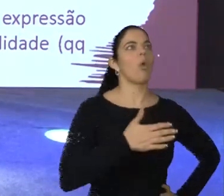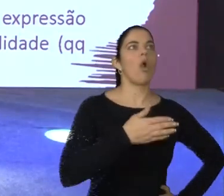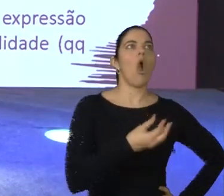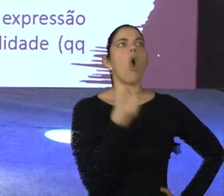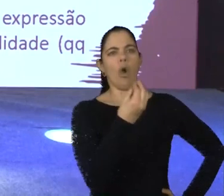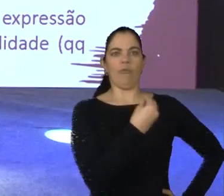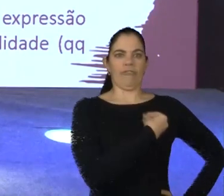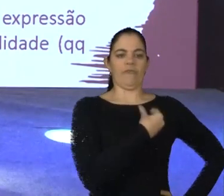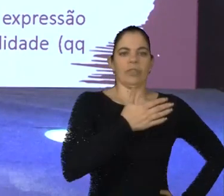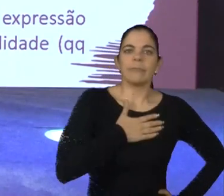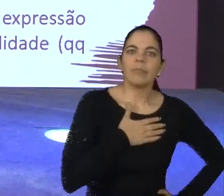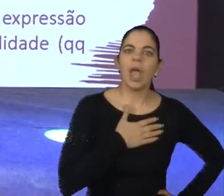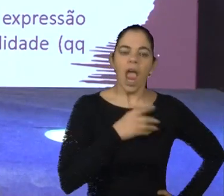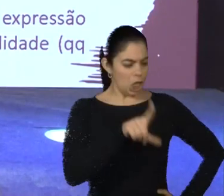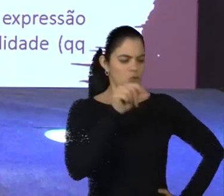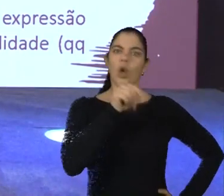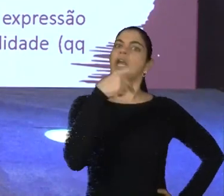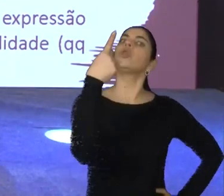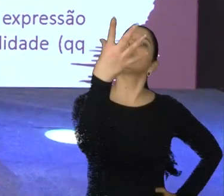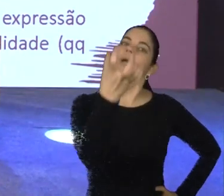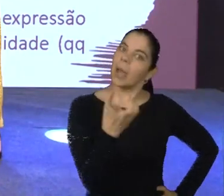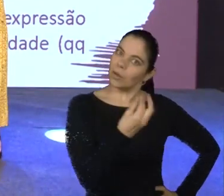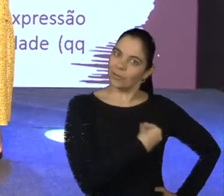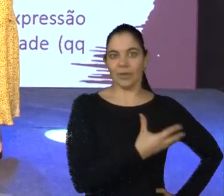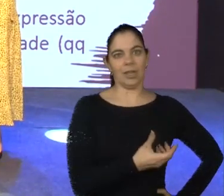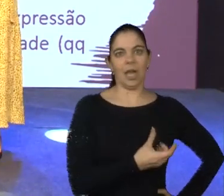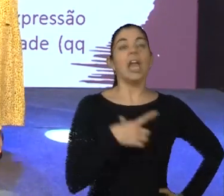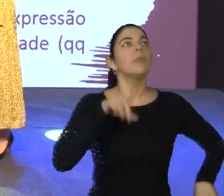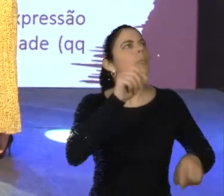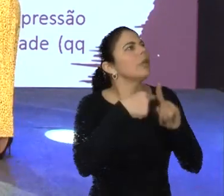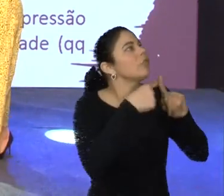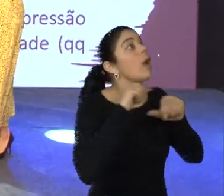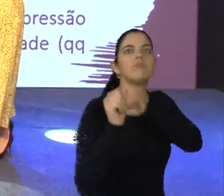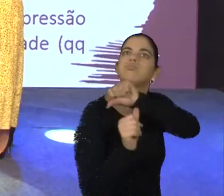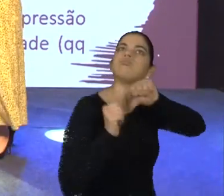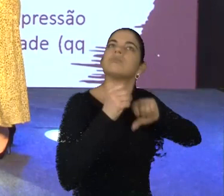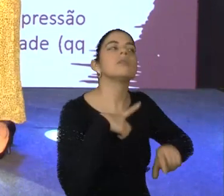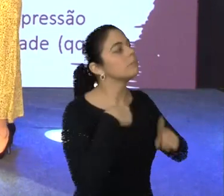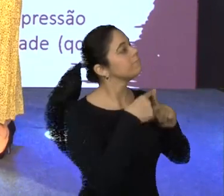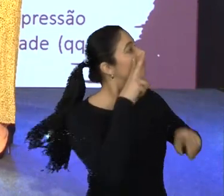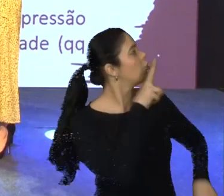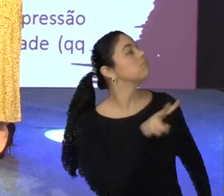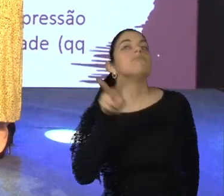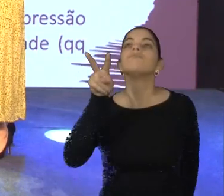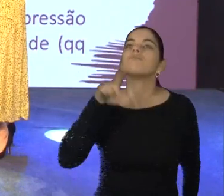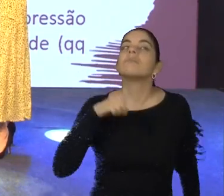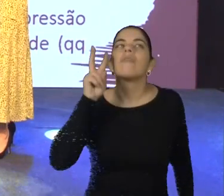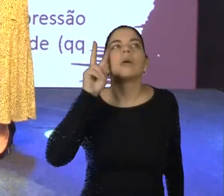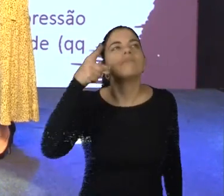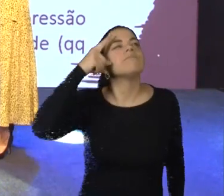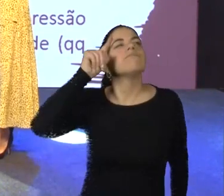como as nossas escolhas do dia a dia vai mudando a forma como os nossos genes se escrevem,